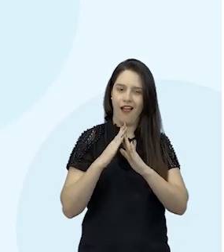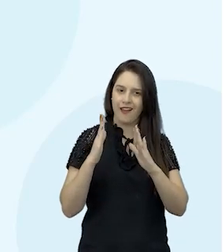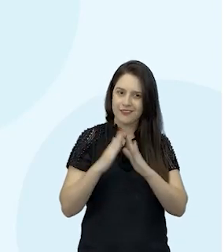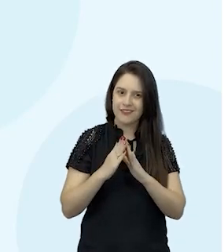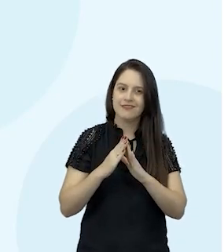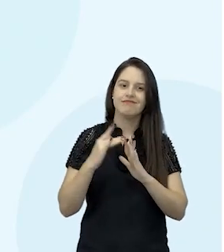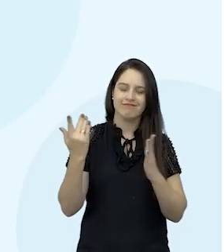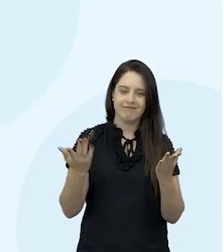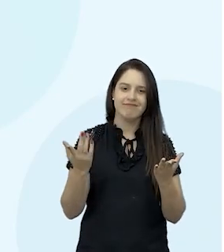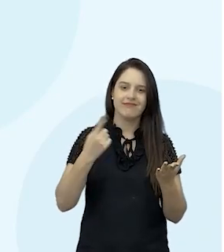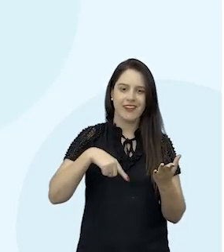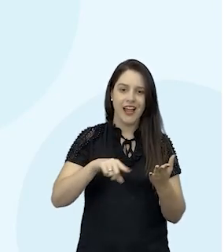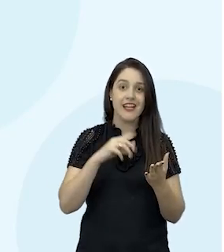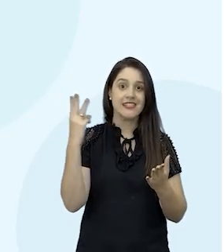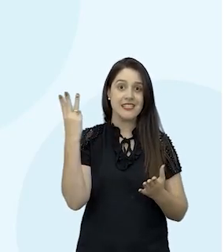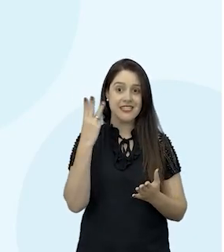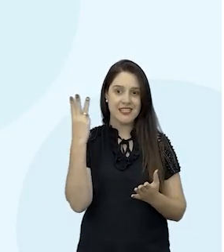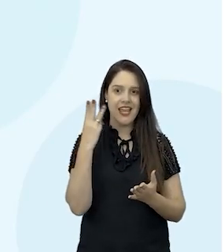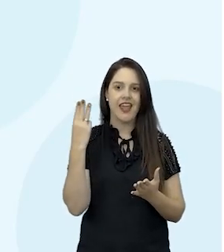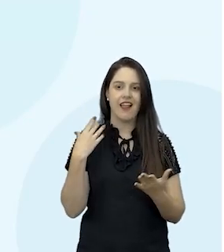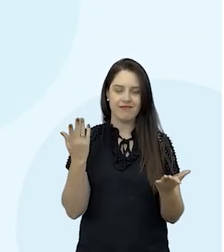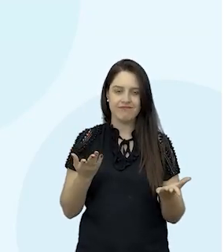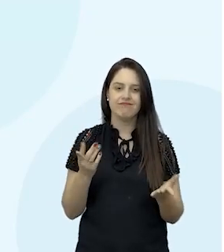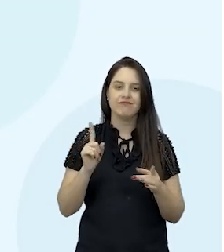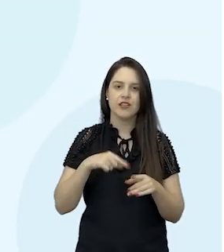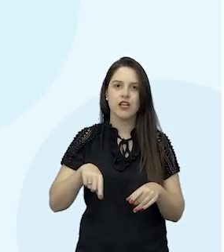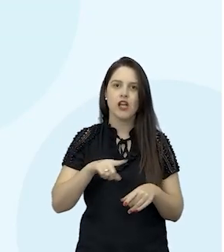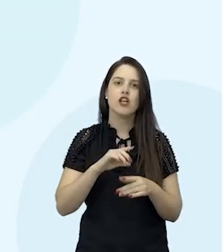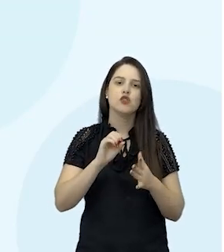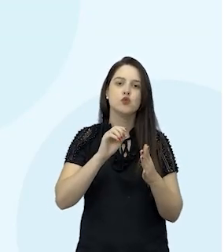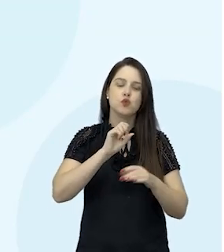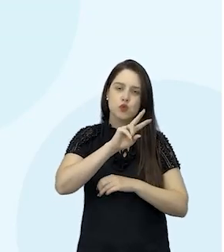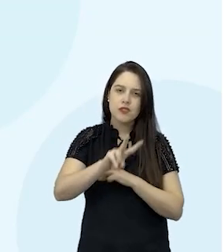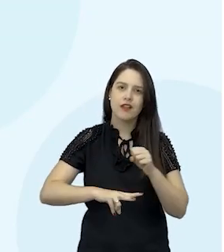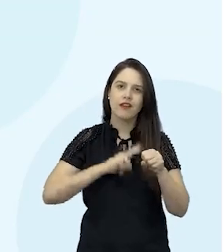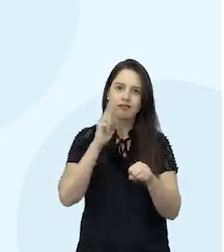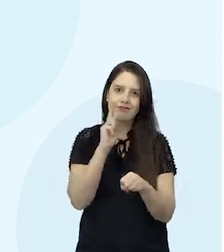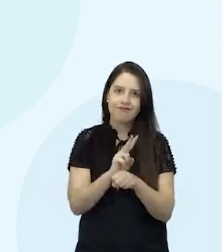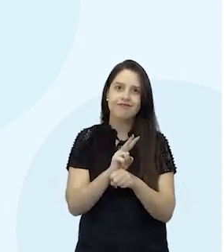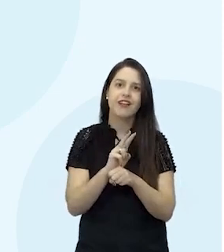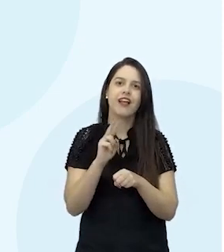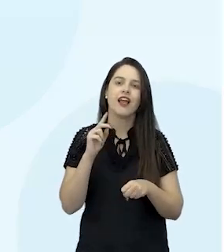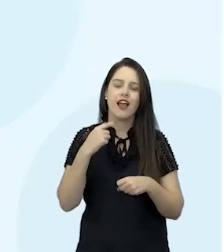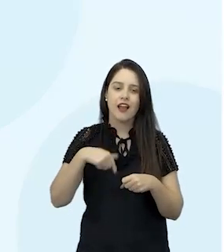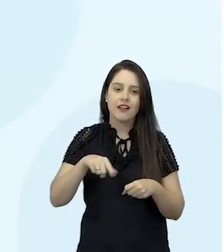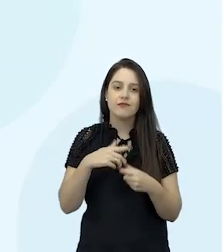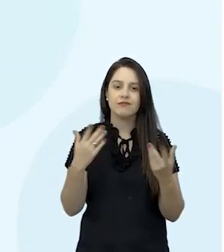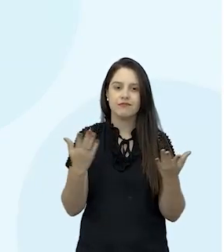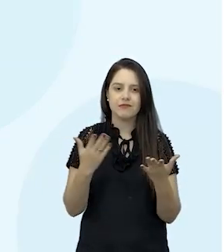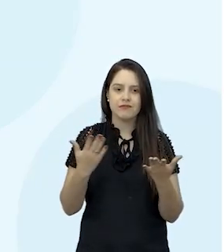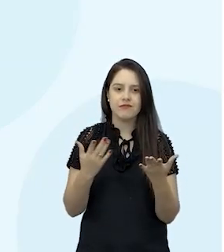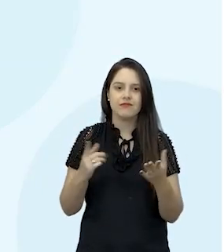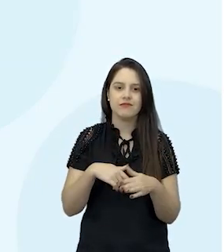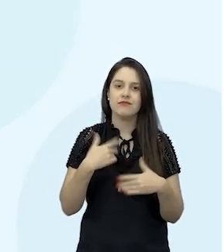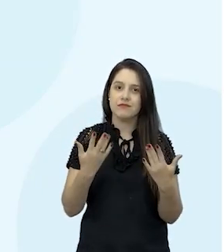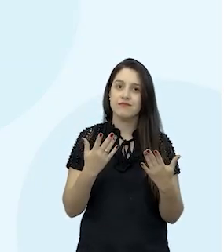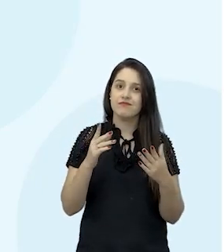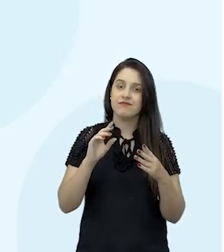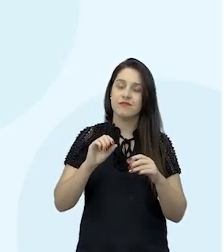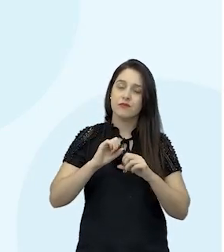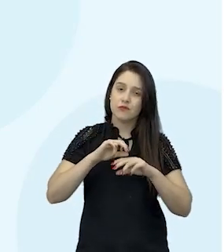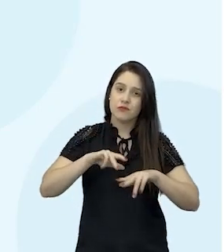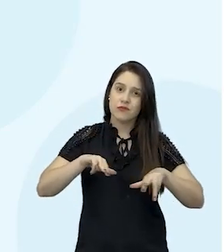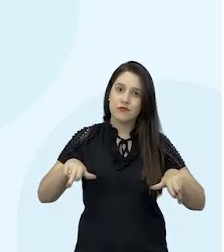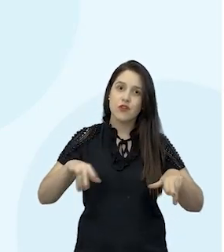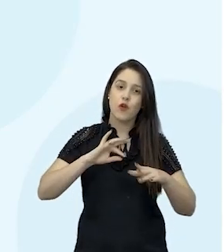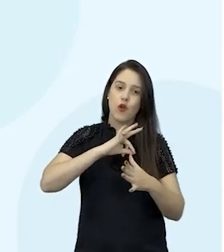estamos aí na terceira aula a respeito de Sustentabilidade, Construção Sustentável, a aula é essa, tarefa é essa, que faz parte